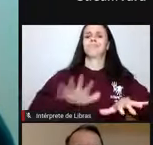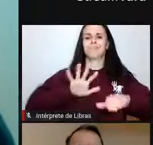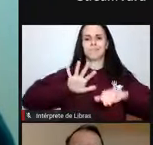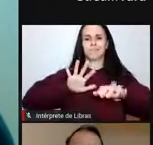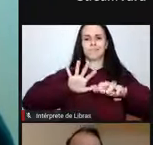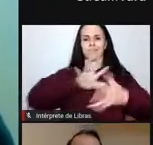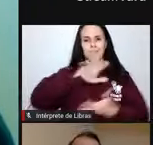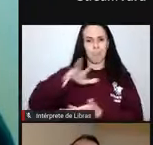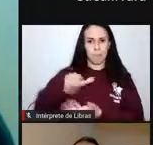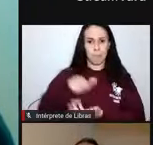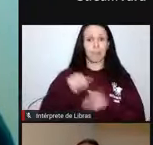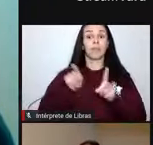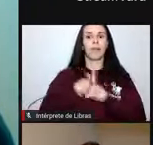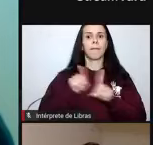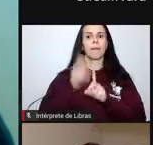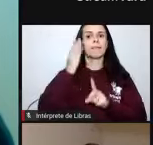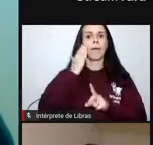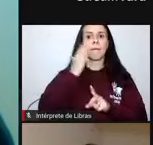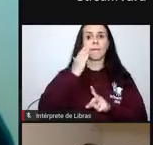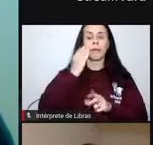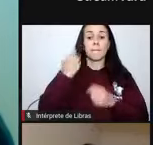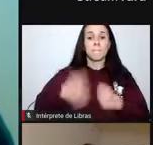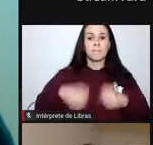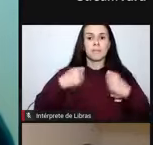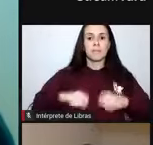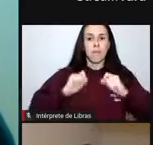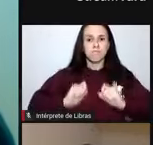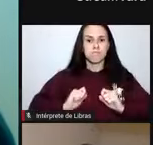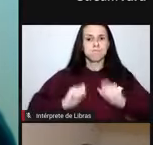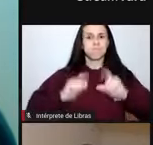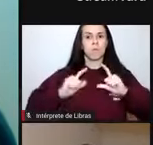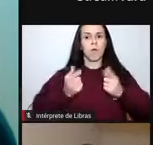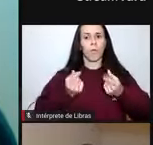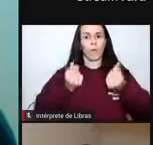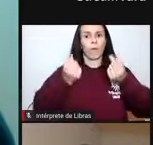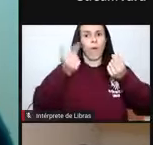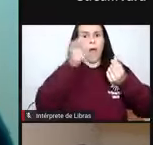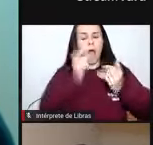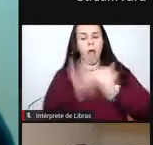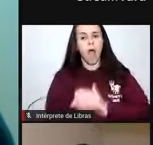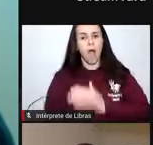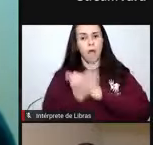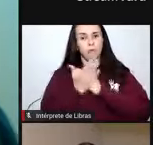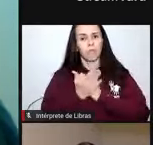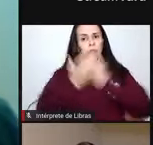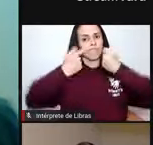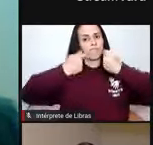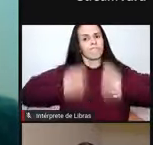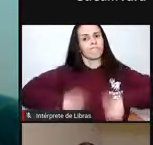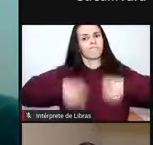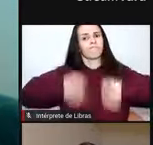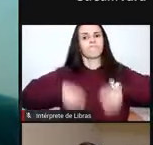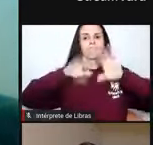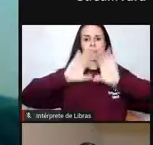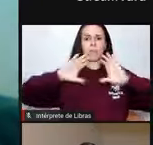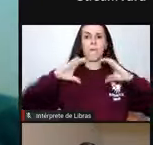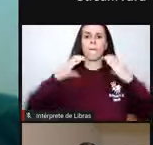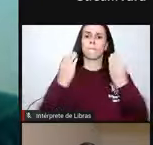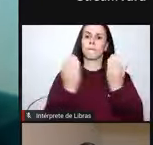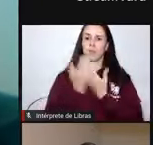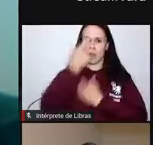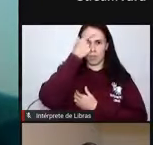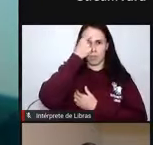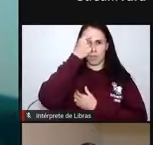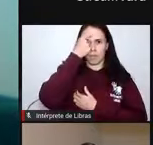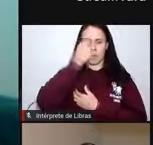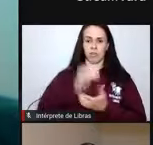previsão e uma necessidade de aumento nessas despesas para poder atender as necessidades da comunidade universitária como